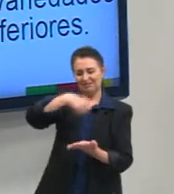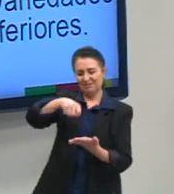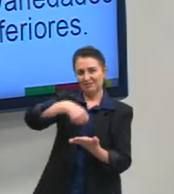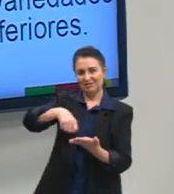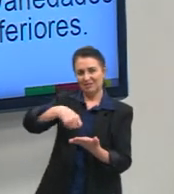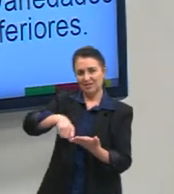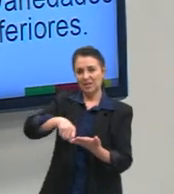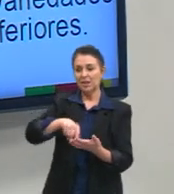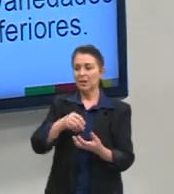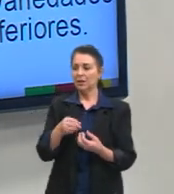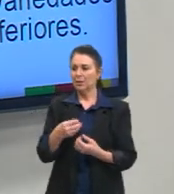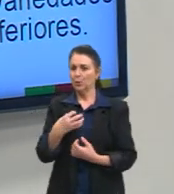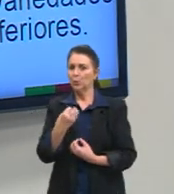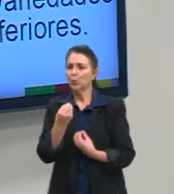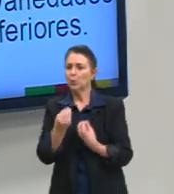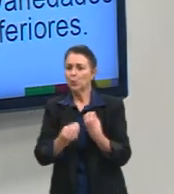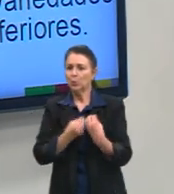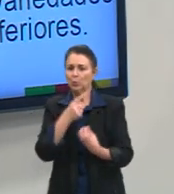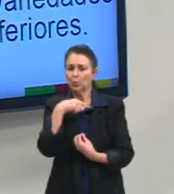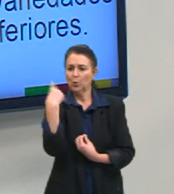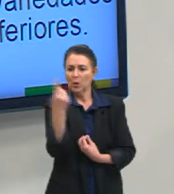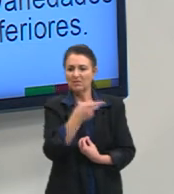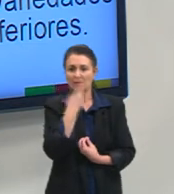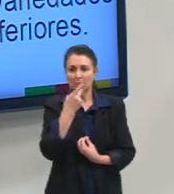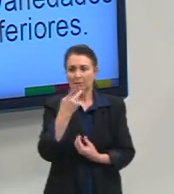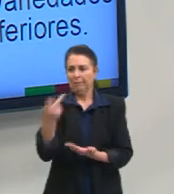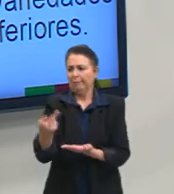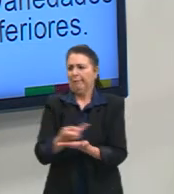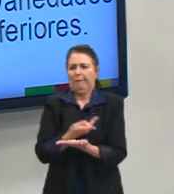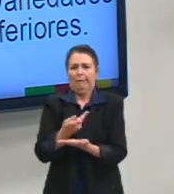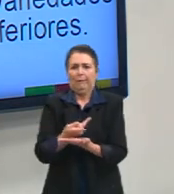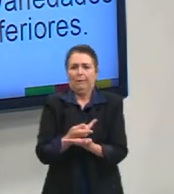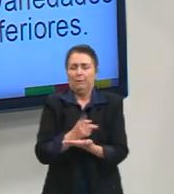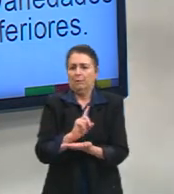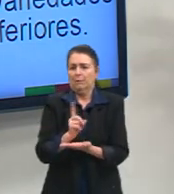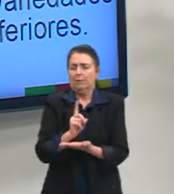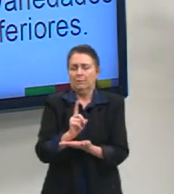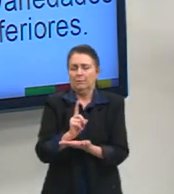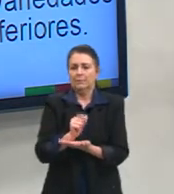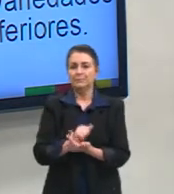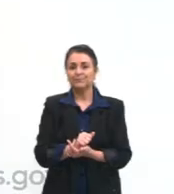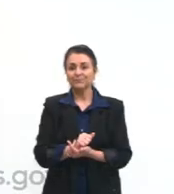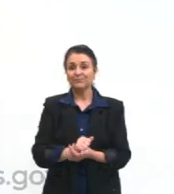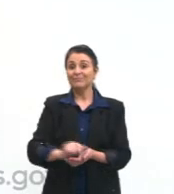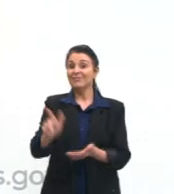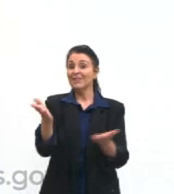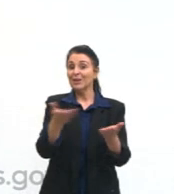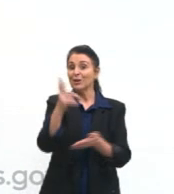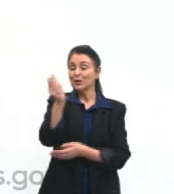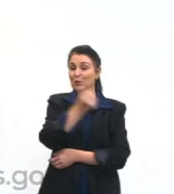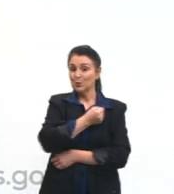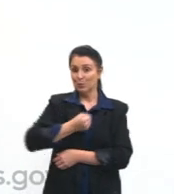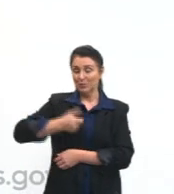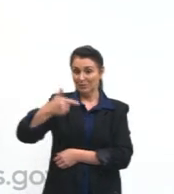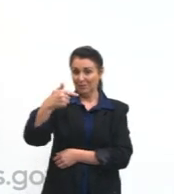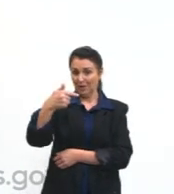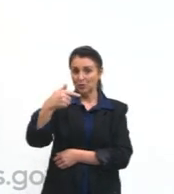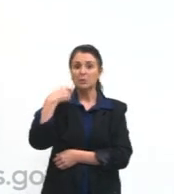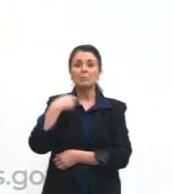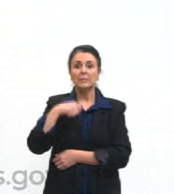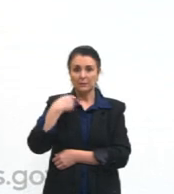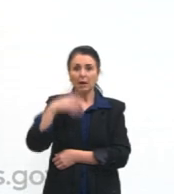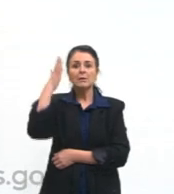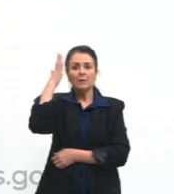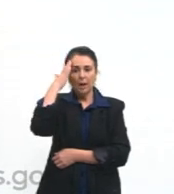é totalmente errado. Então, ali, também, de novo, a gente destrói esse mito. O mito 7 é preciso saber